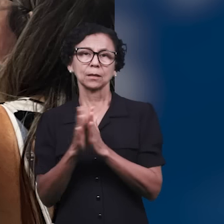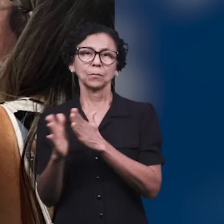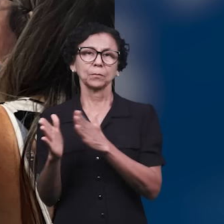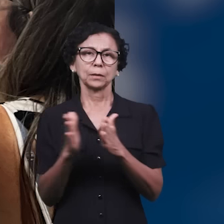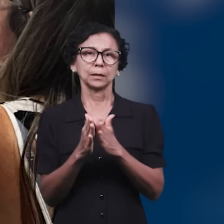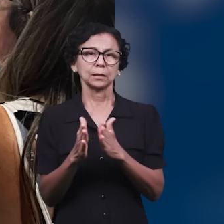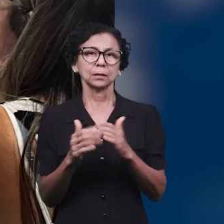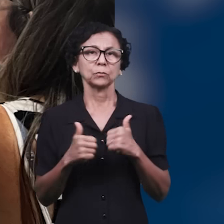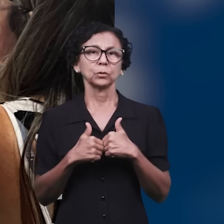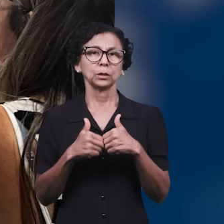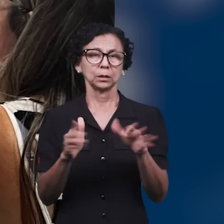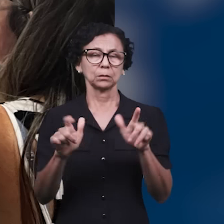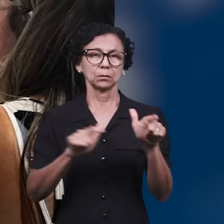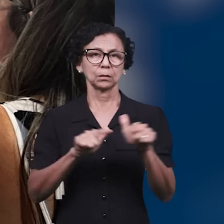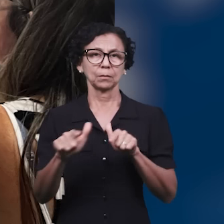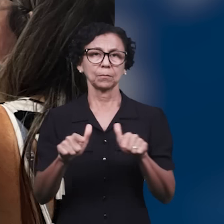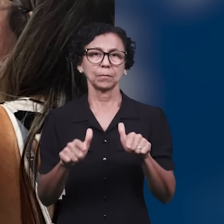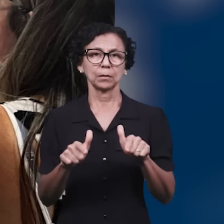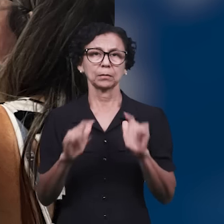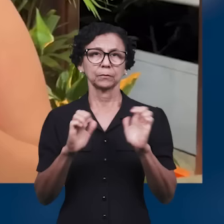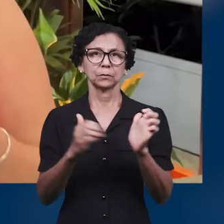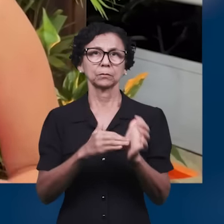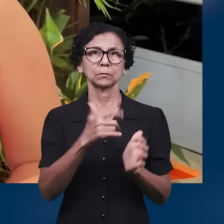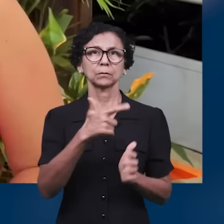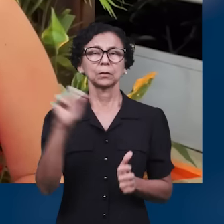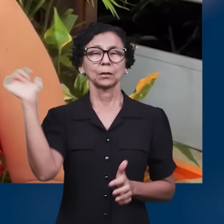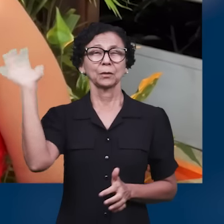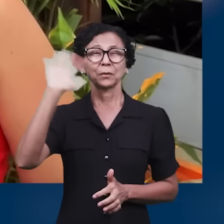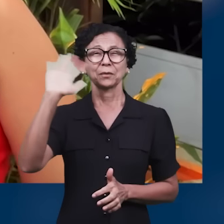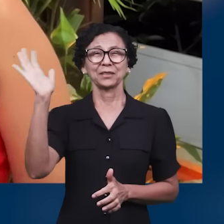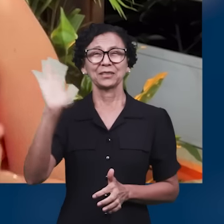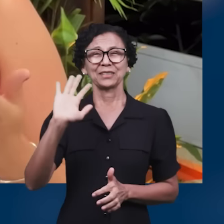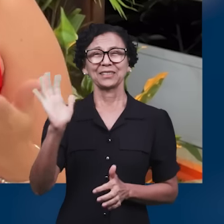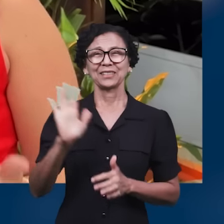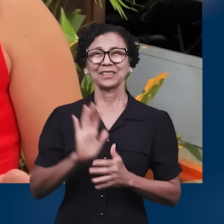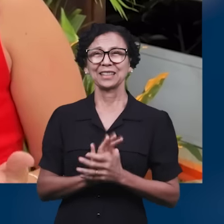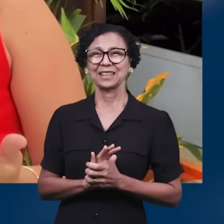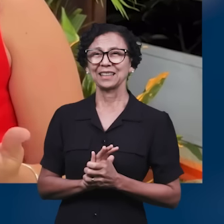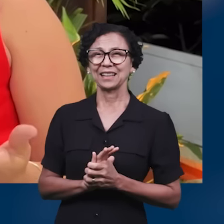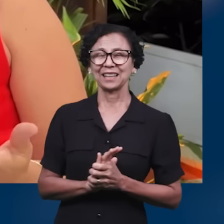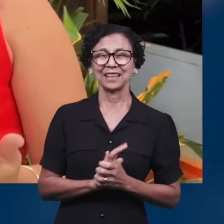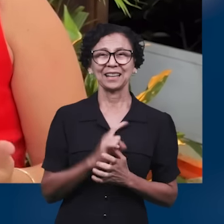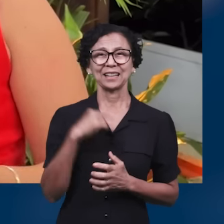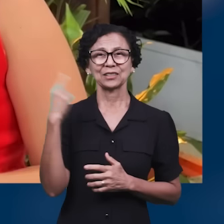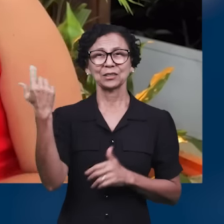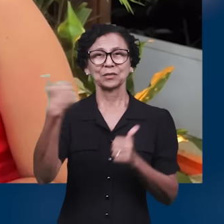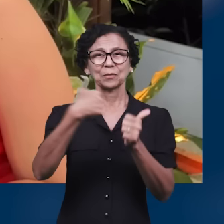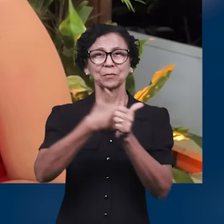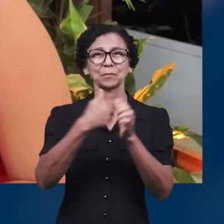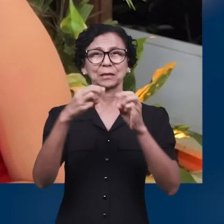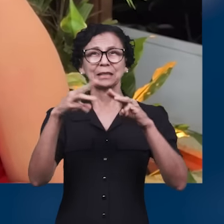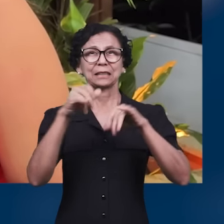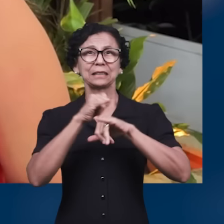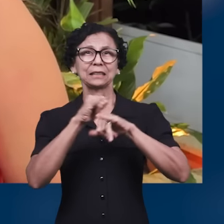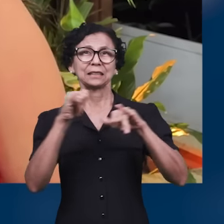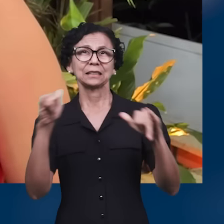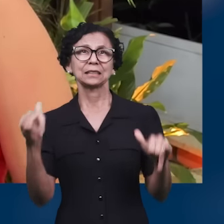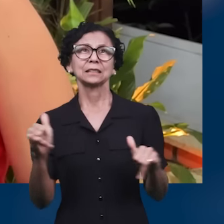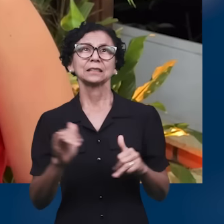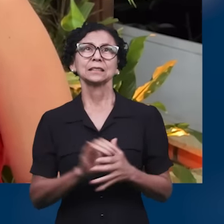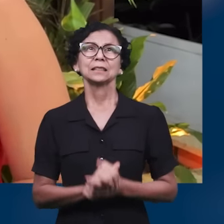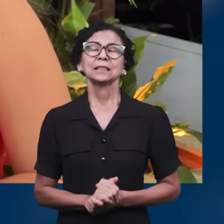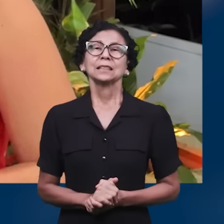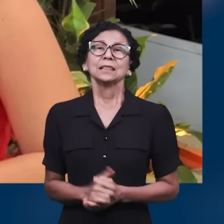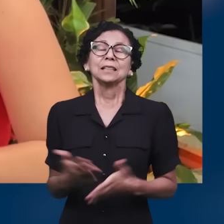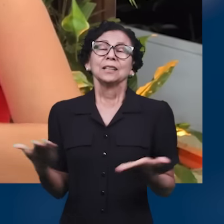dos trabalhos do Evangelho Sem Fronteiras neste ano. Olá irmão Marco, olá a todos que nos acompanham aqui no Manaim News. Nós